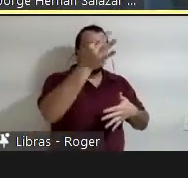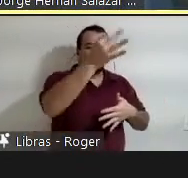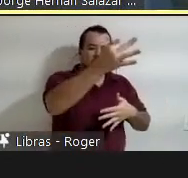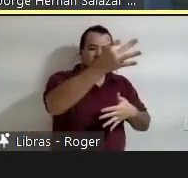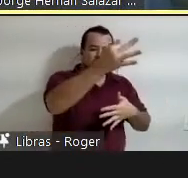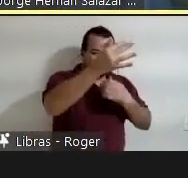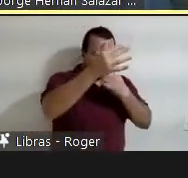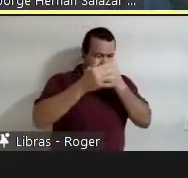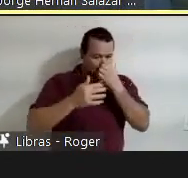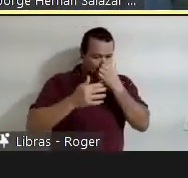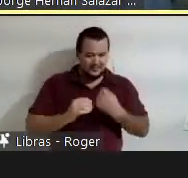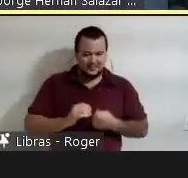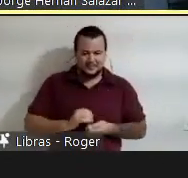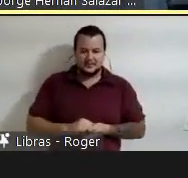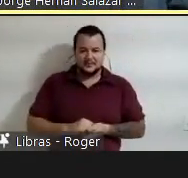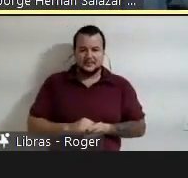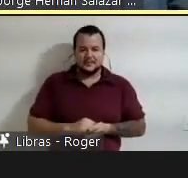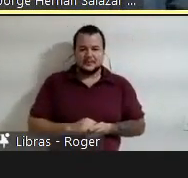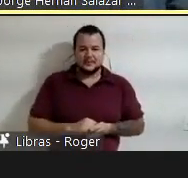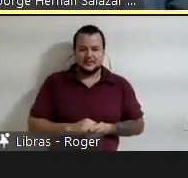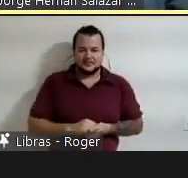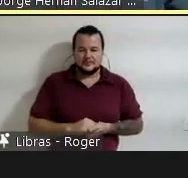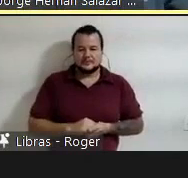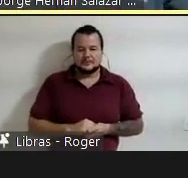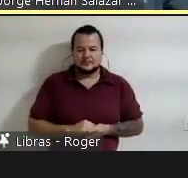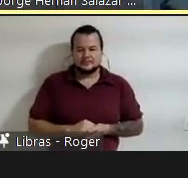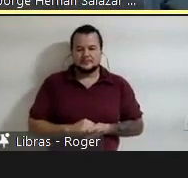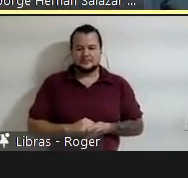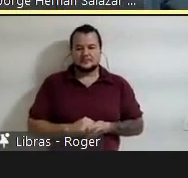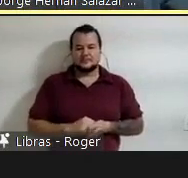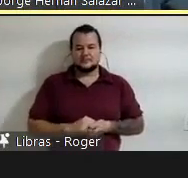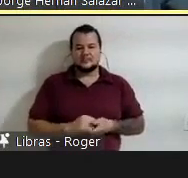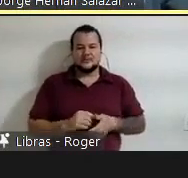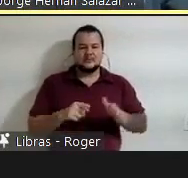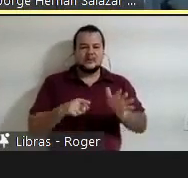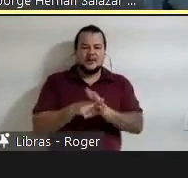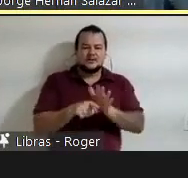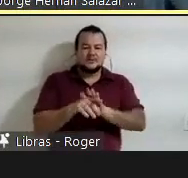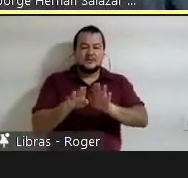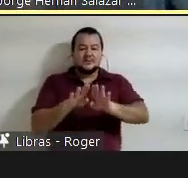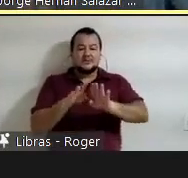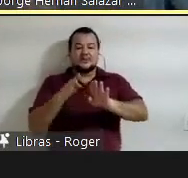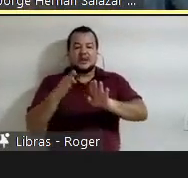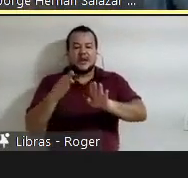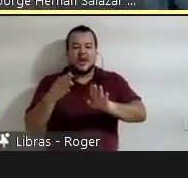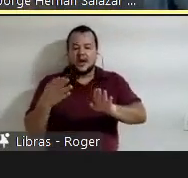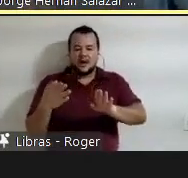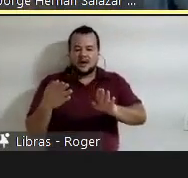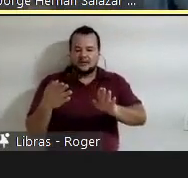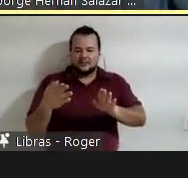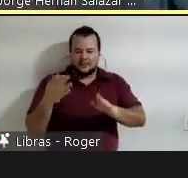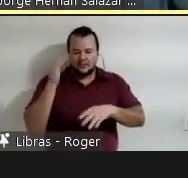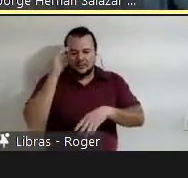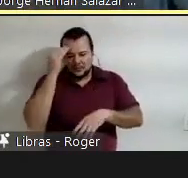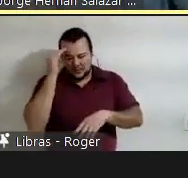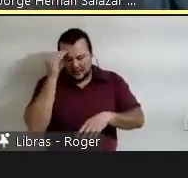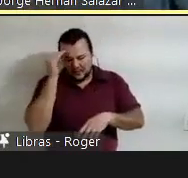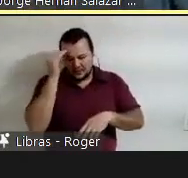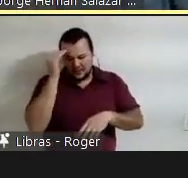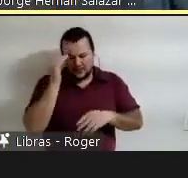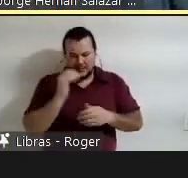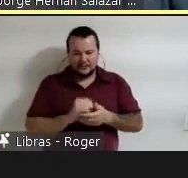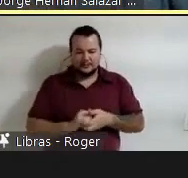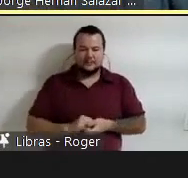as perguntas são as que abrem as portas do entendimento. Só se pergunta